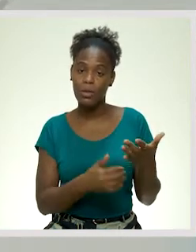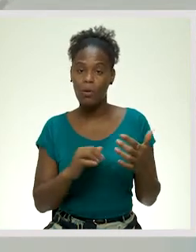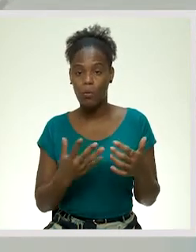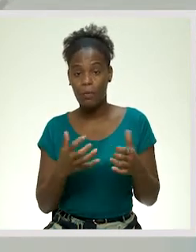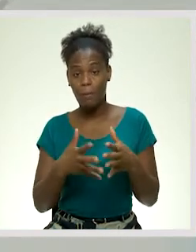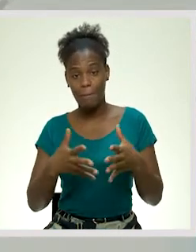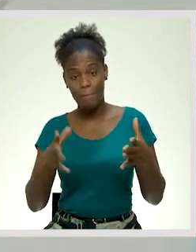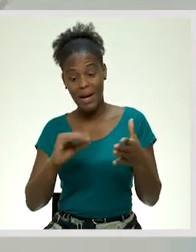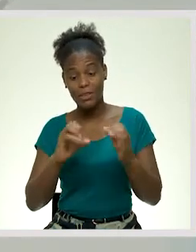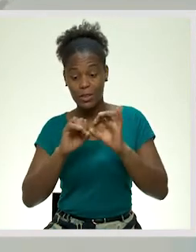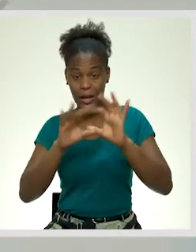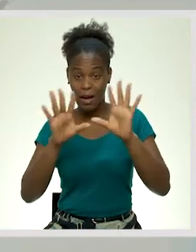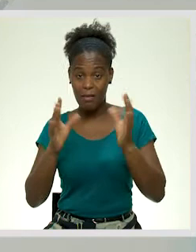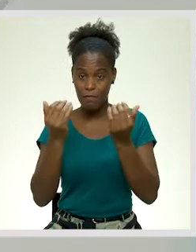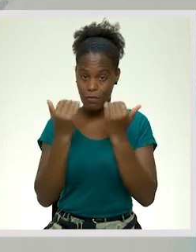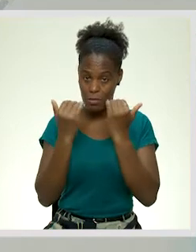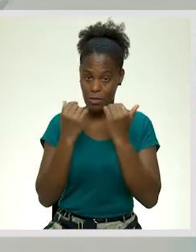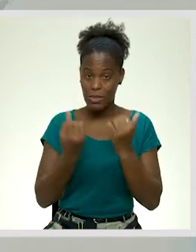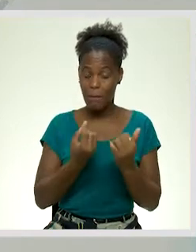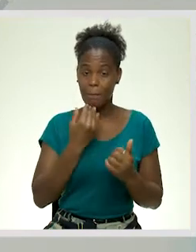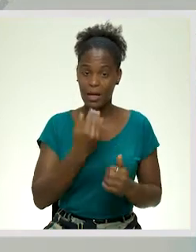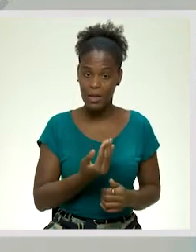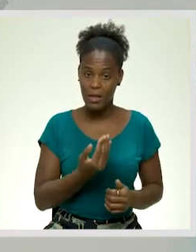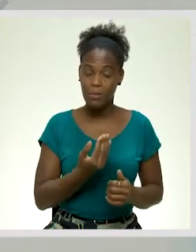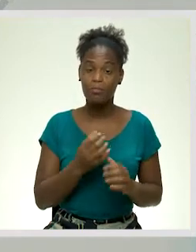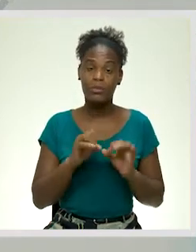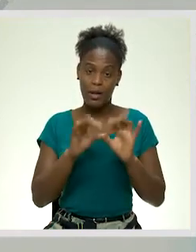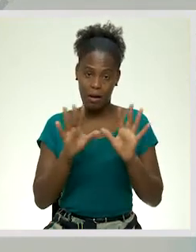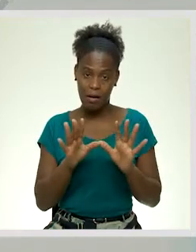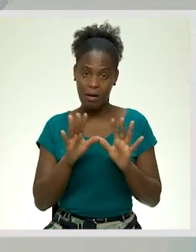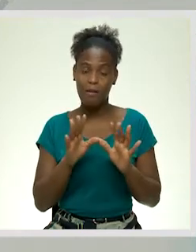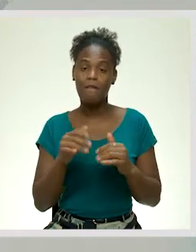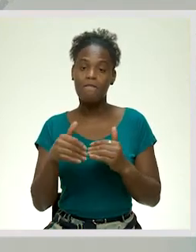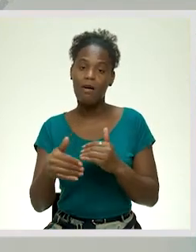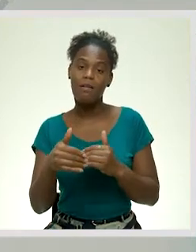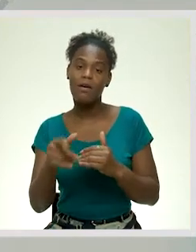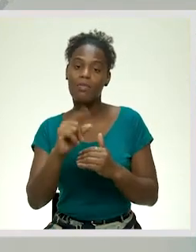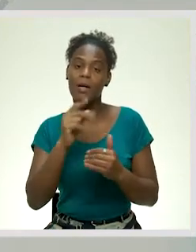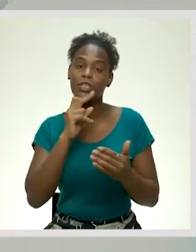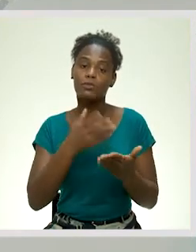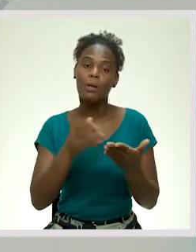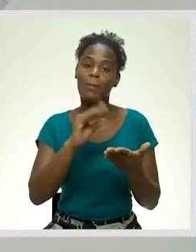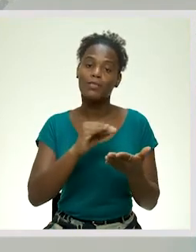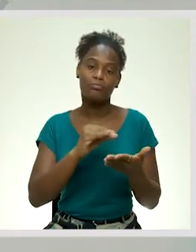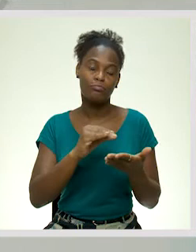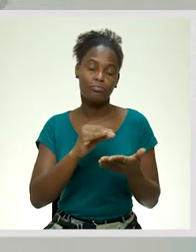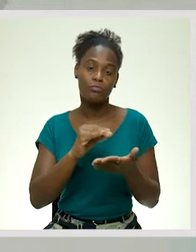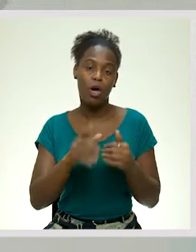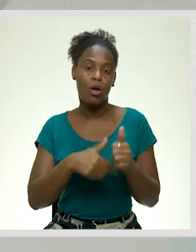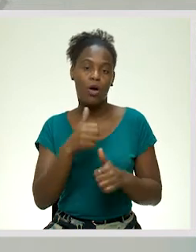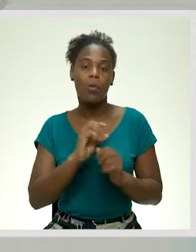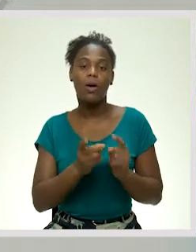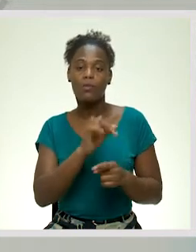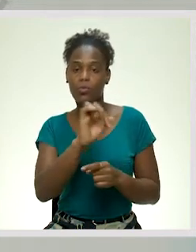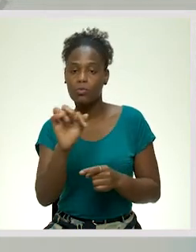for, ou quanto mais clara for a informação solicitada, é claro, é respondida com maior precisão aquilo